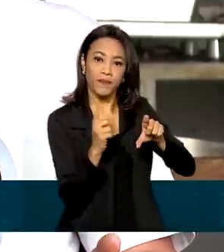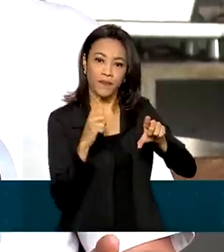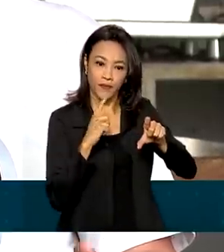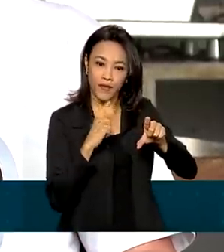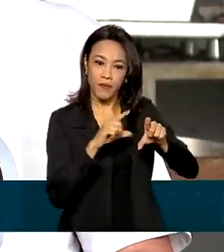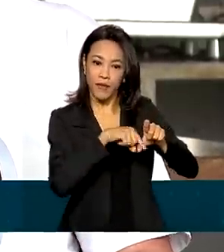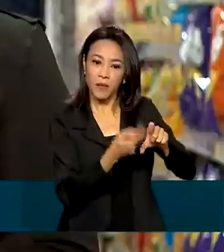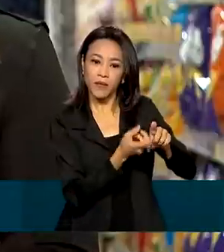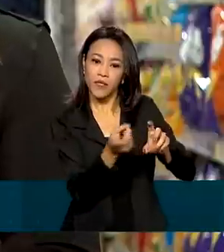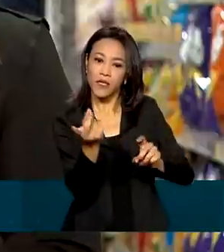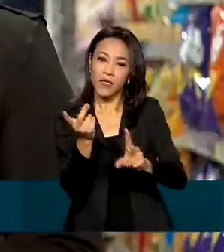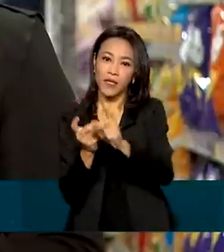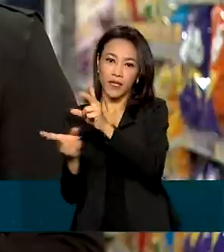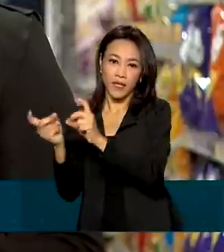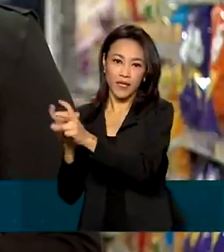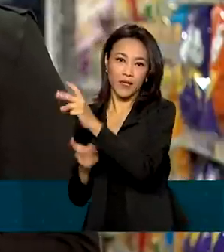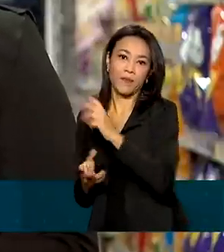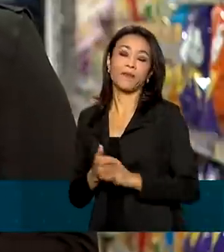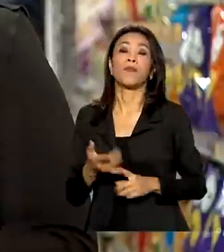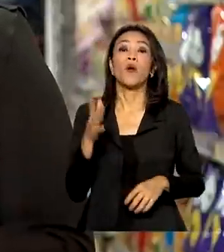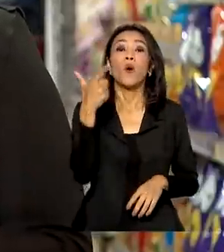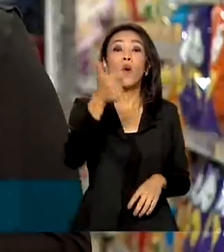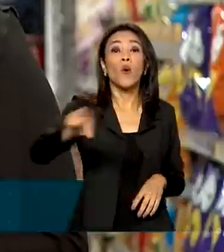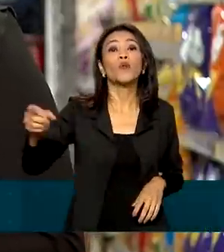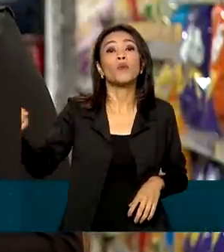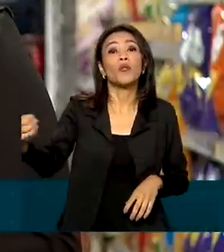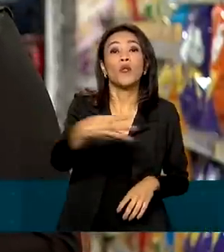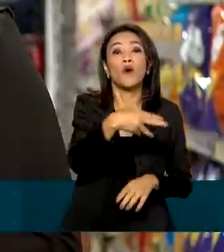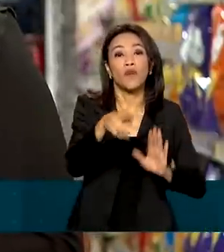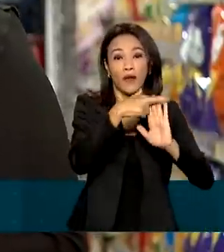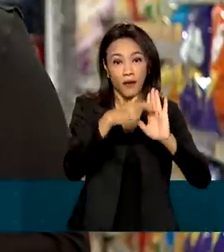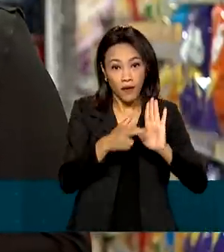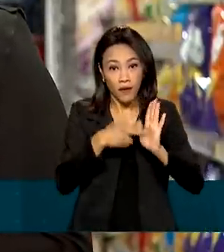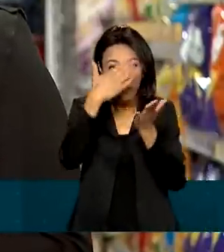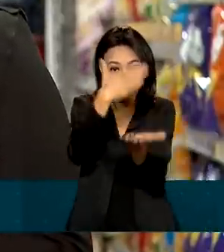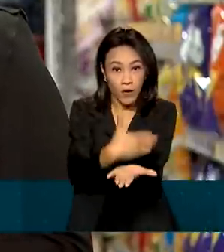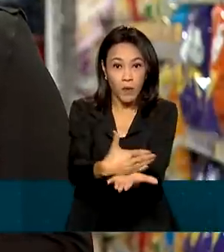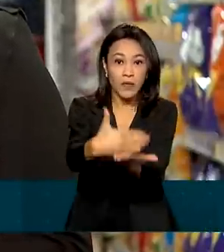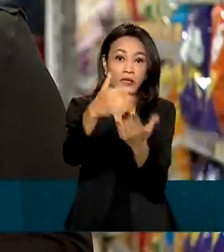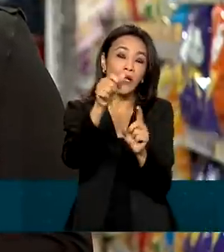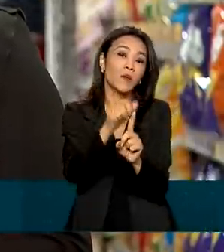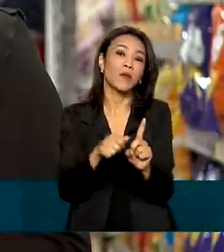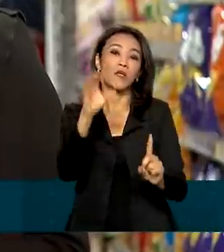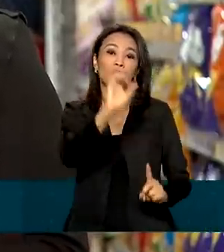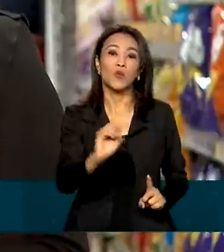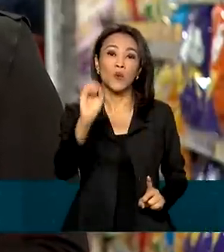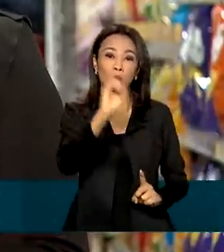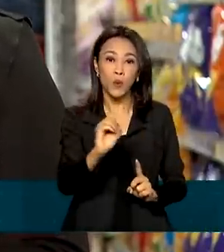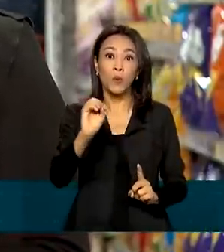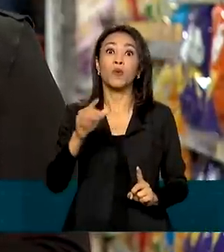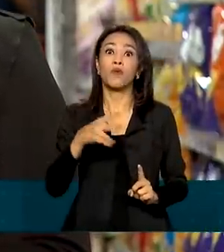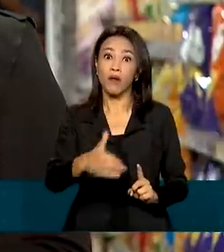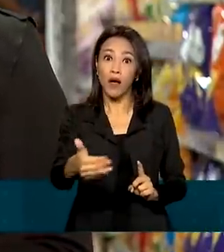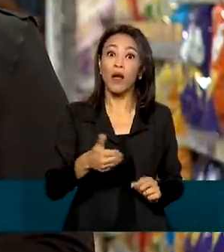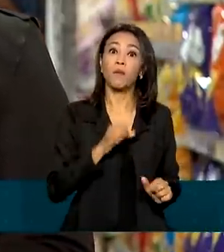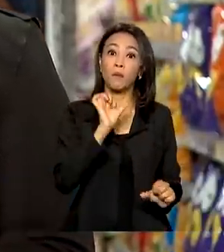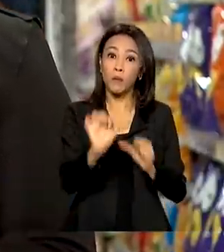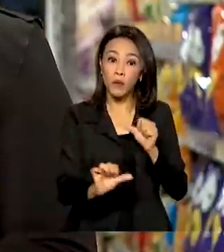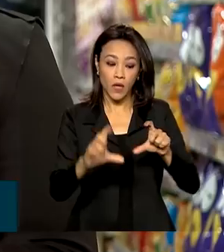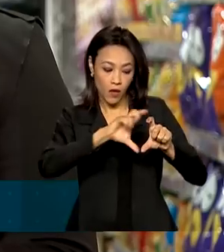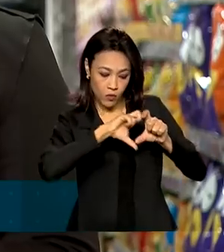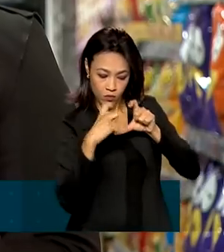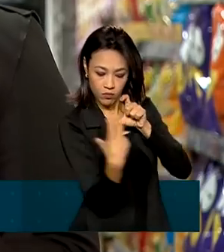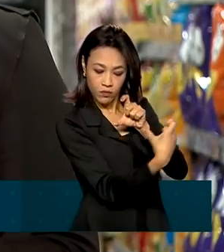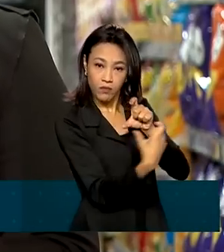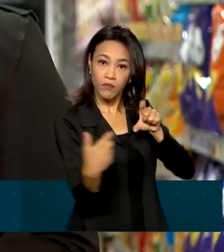botar no mercado maior. Uma nova regra que vai passar a valer a partir de outubro estabelece mudanças na rotulagem dos alimentos. O